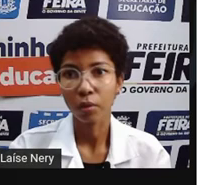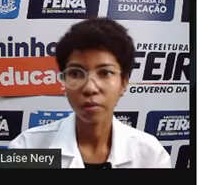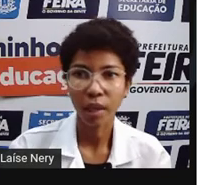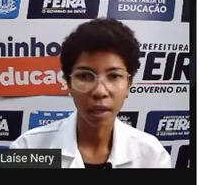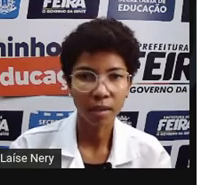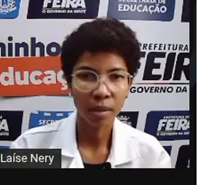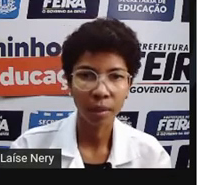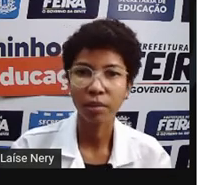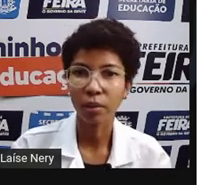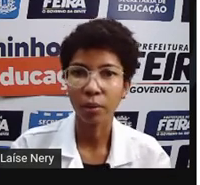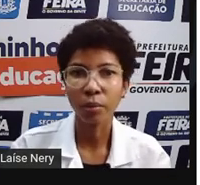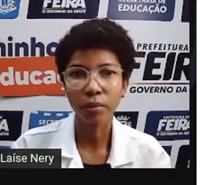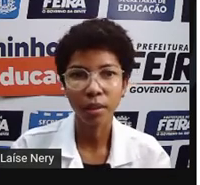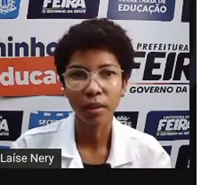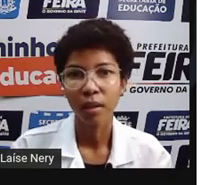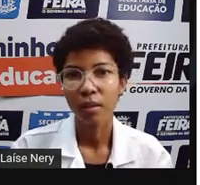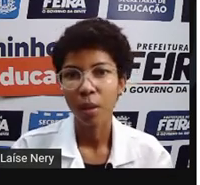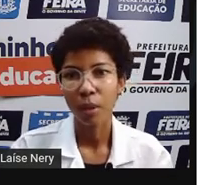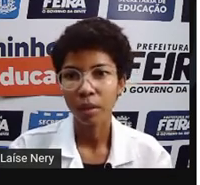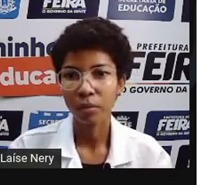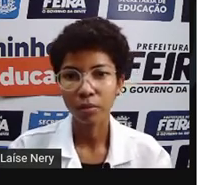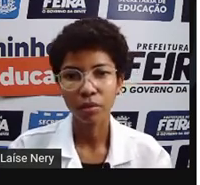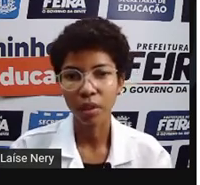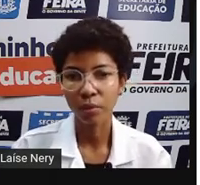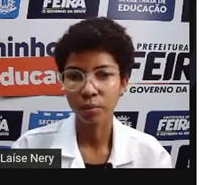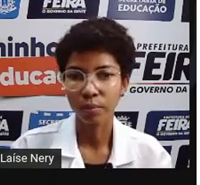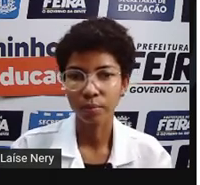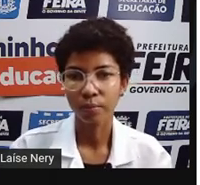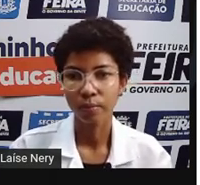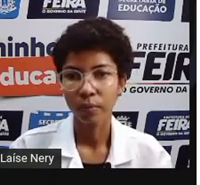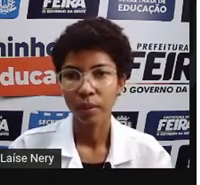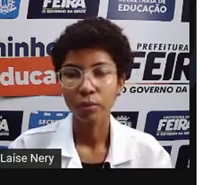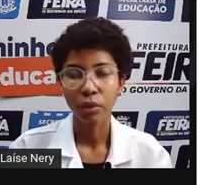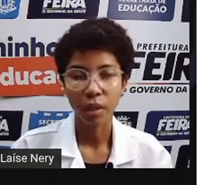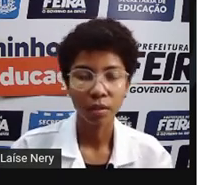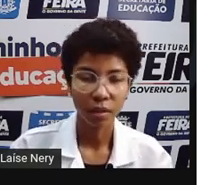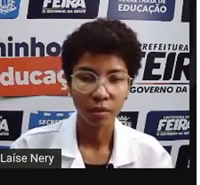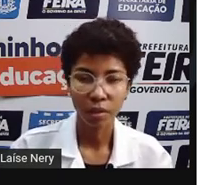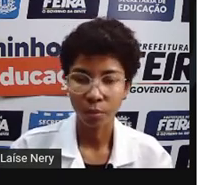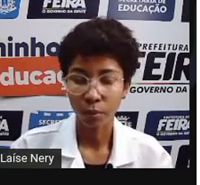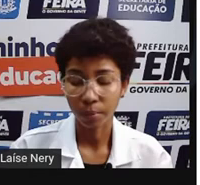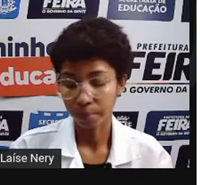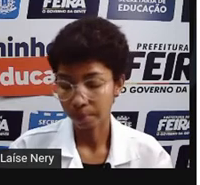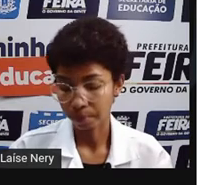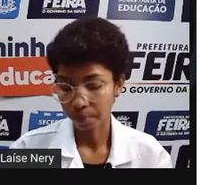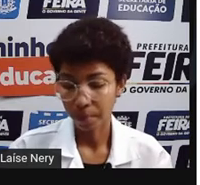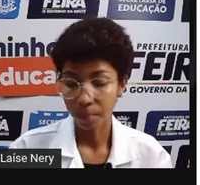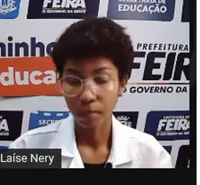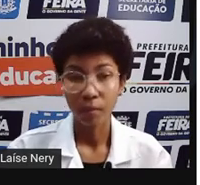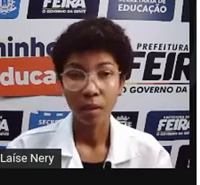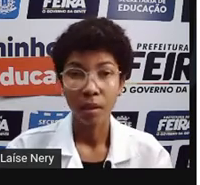nove reais a mais na conta, dependendo do seu, do estado em que você mora.